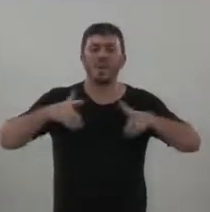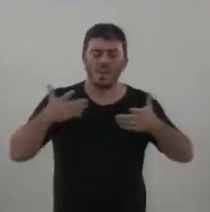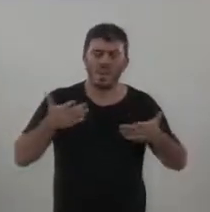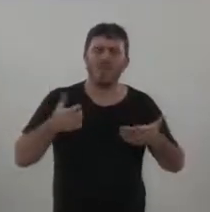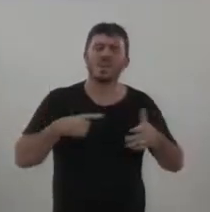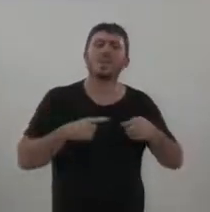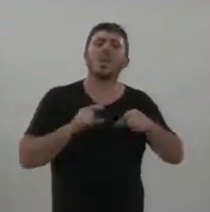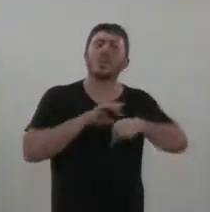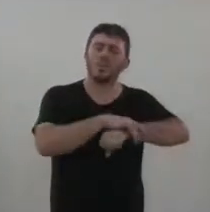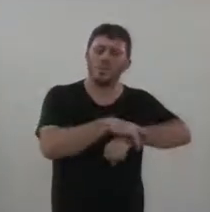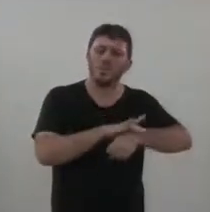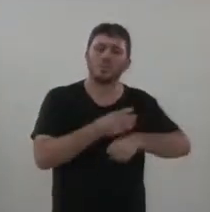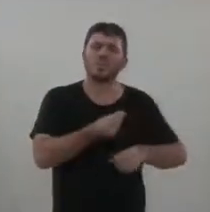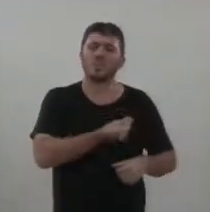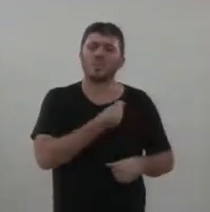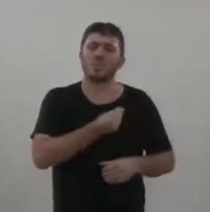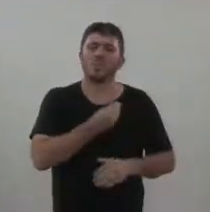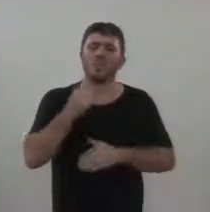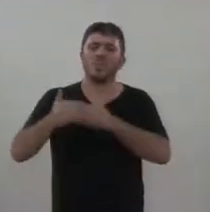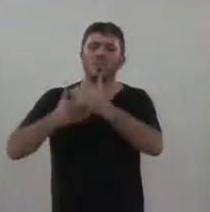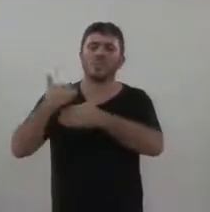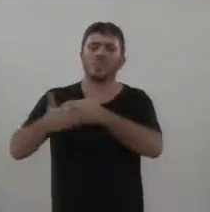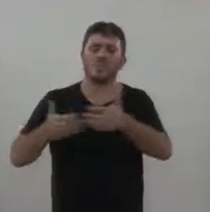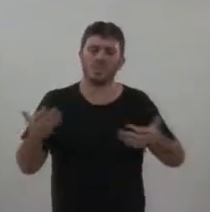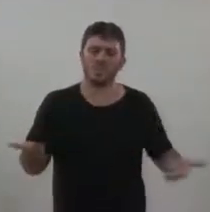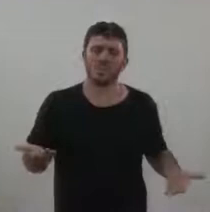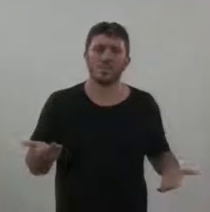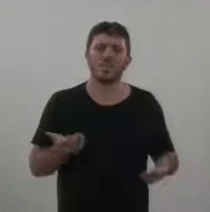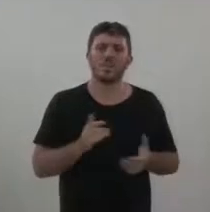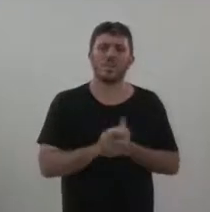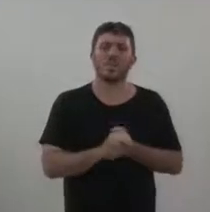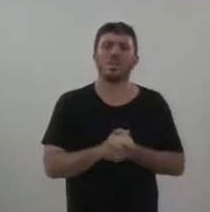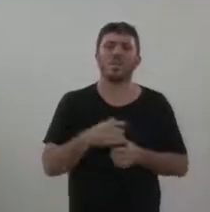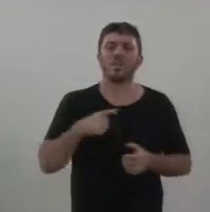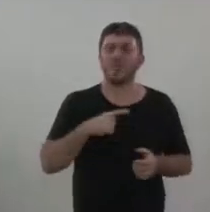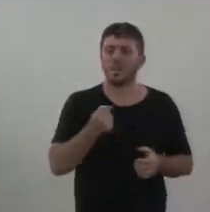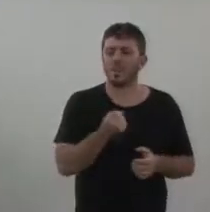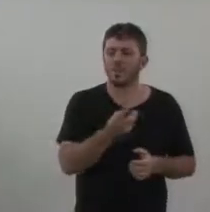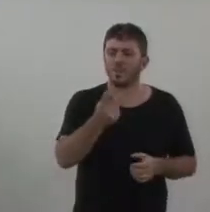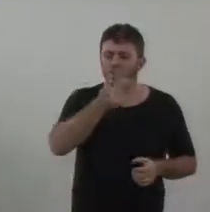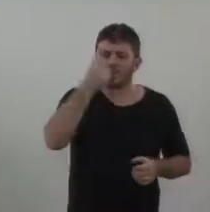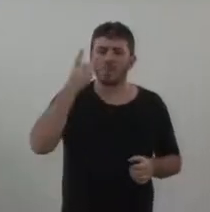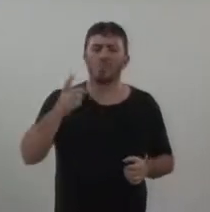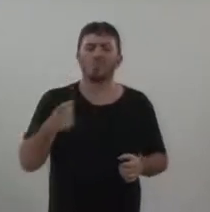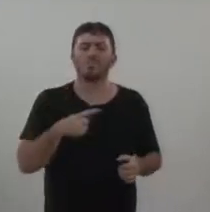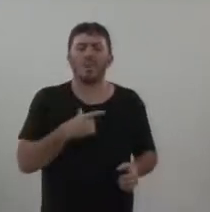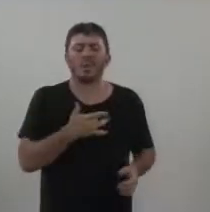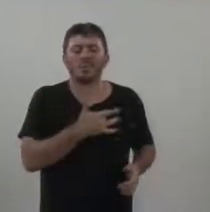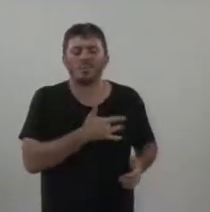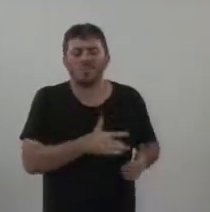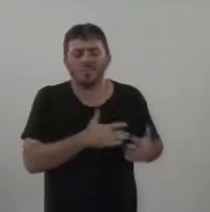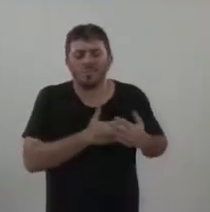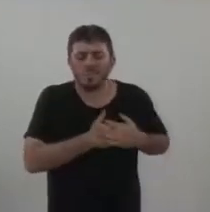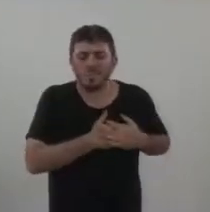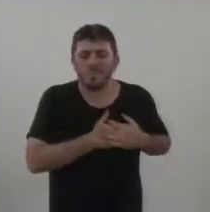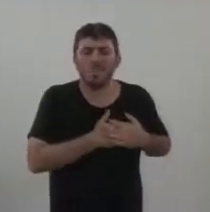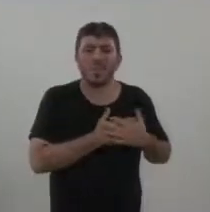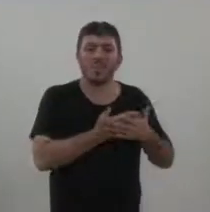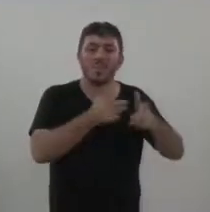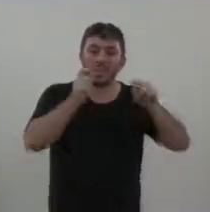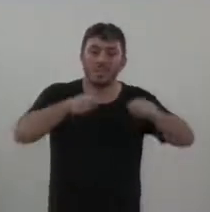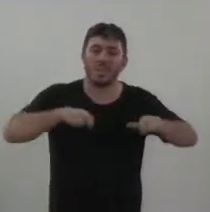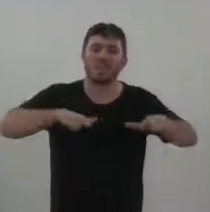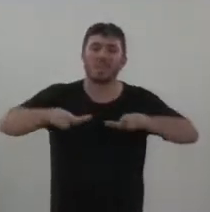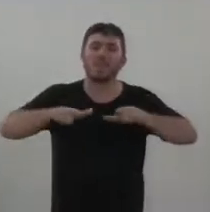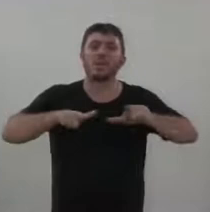poderiam estar sobrevivendo. Inclusive, tive reunião com alguns deles, é passivo de dó, porque podem fazer um trabalho